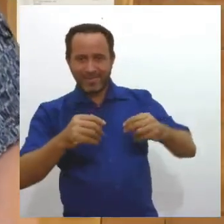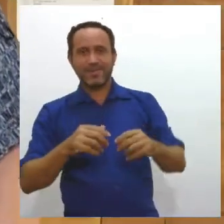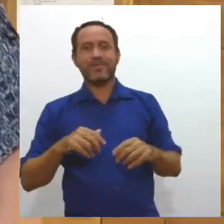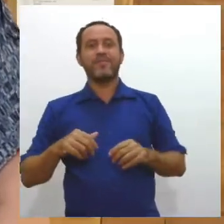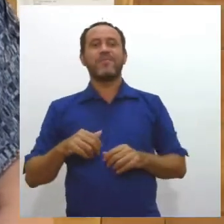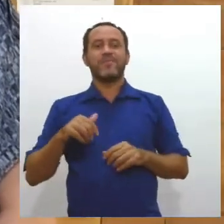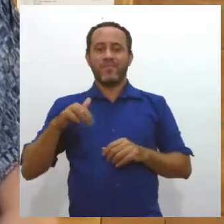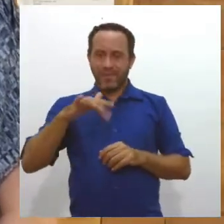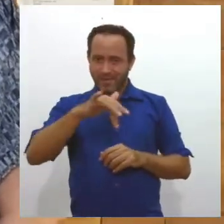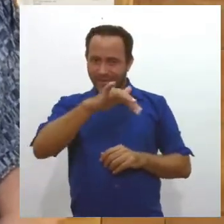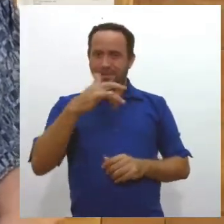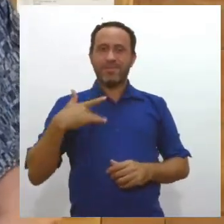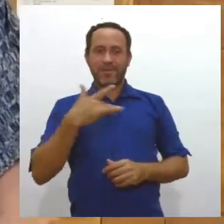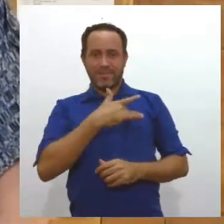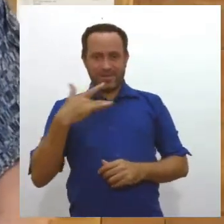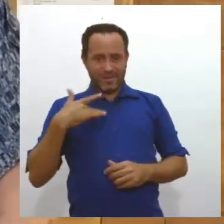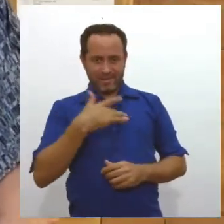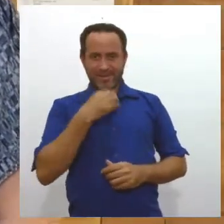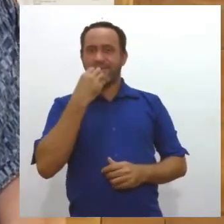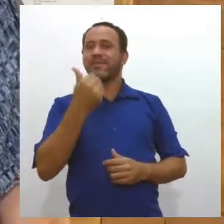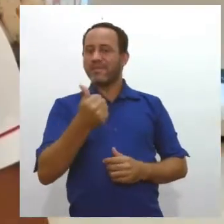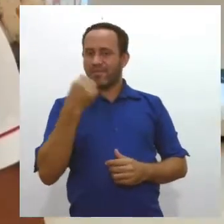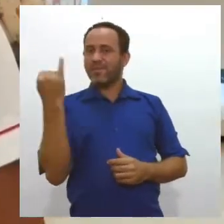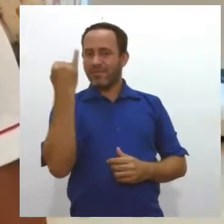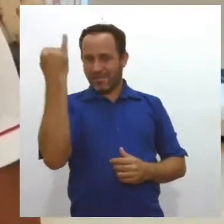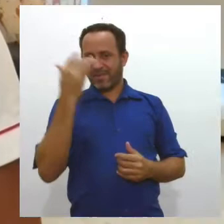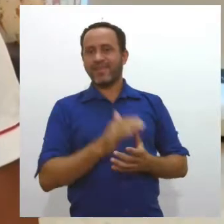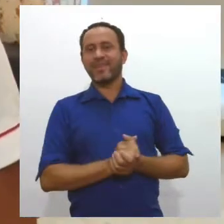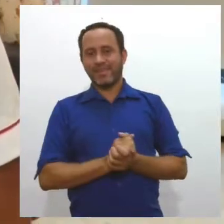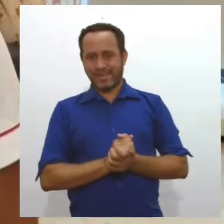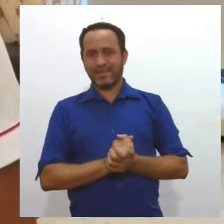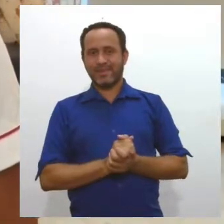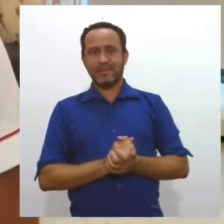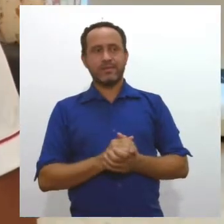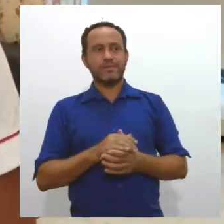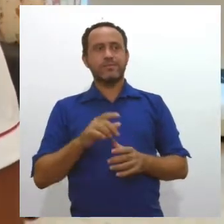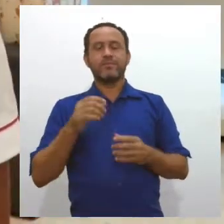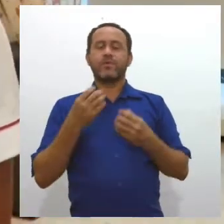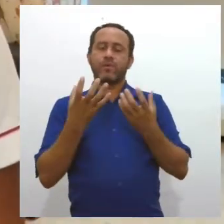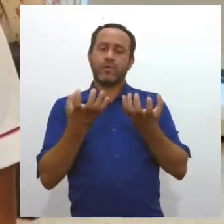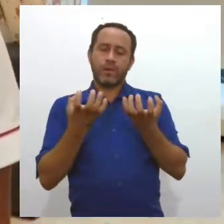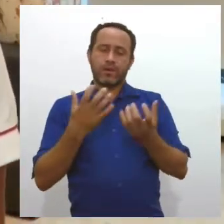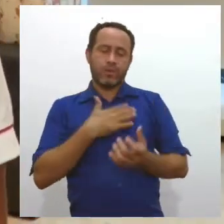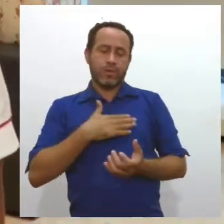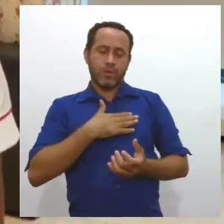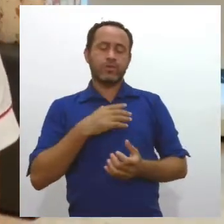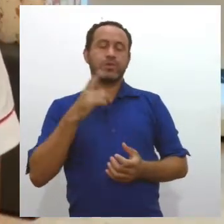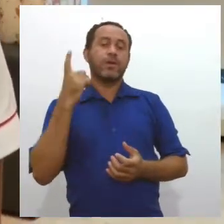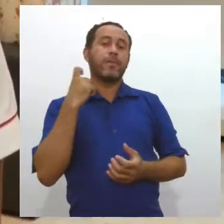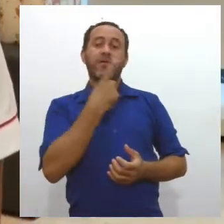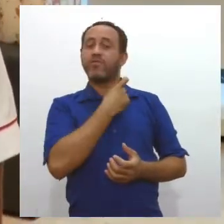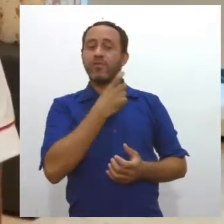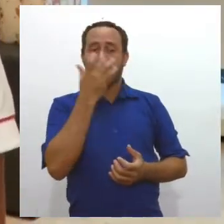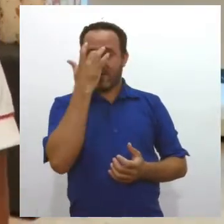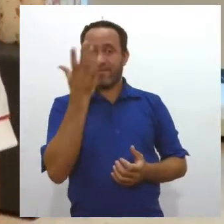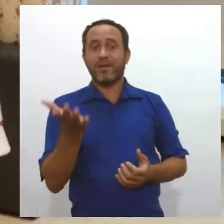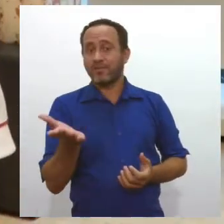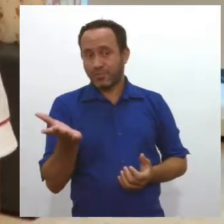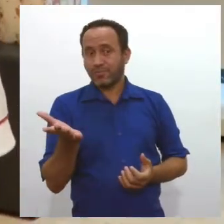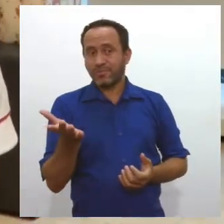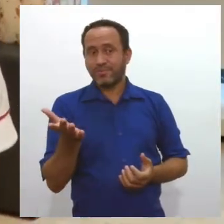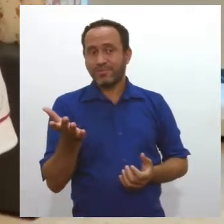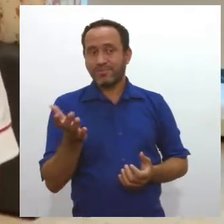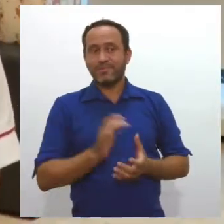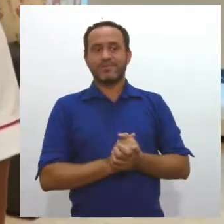cuidar também da saúde. E isso é muito importante. Eu sempre prefiro dar perfume mesmo. É mais prático. Eu sou